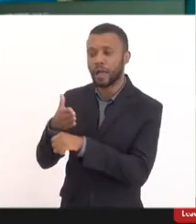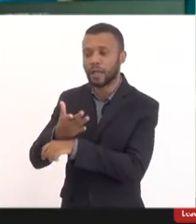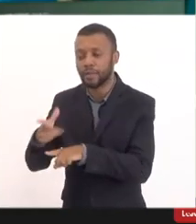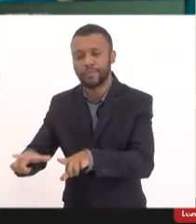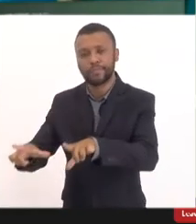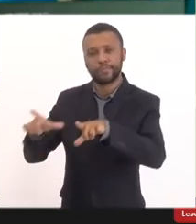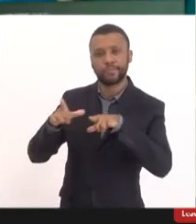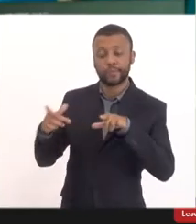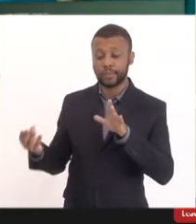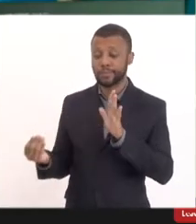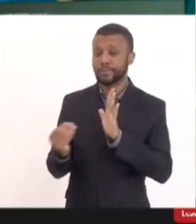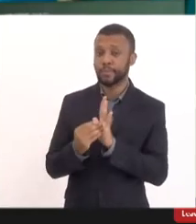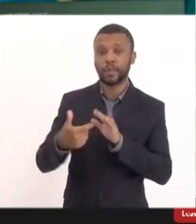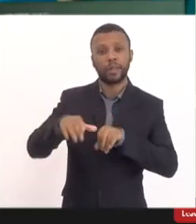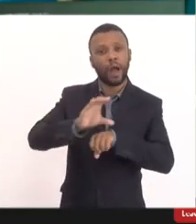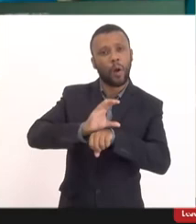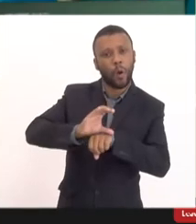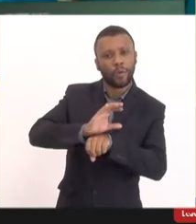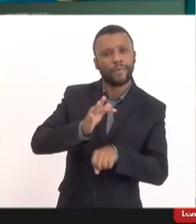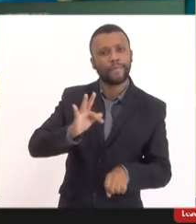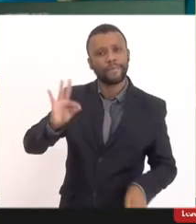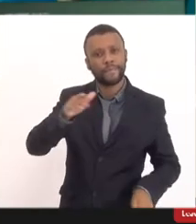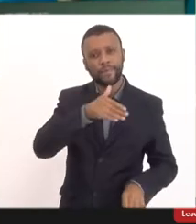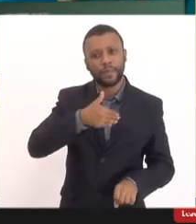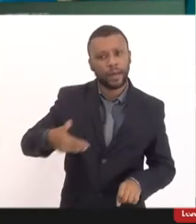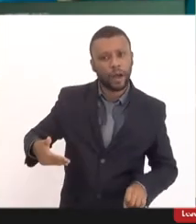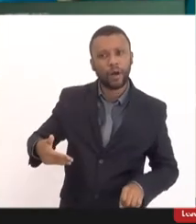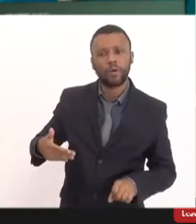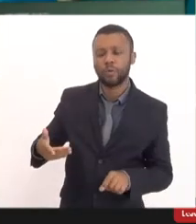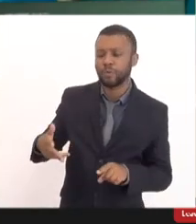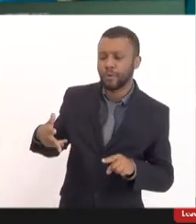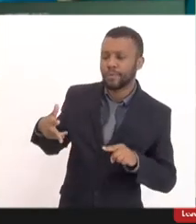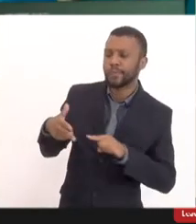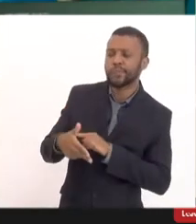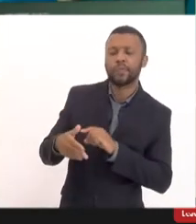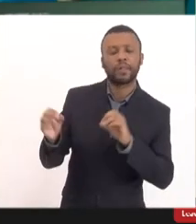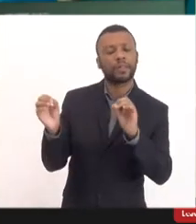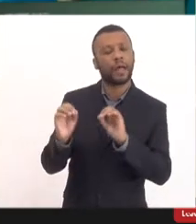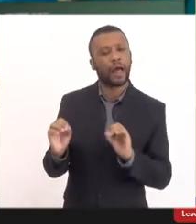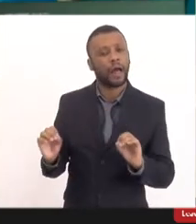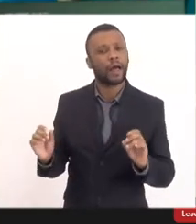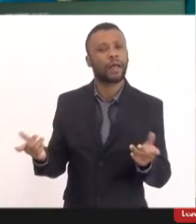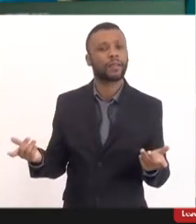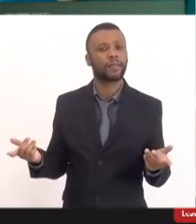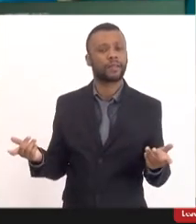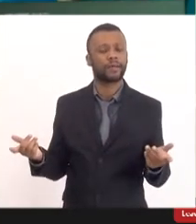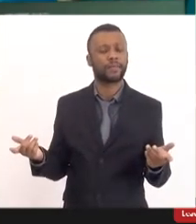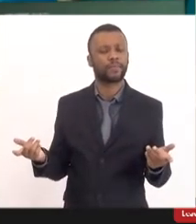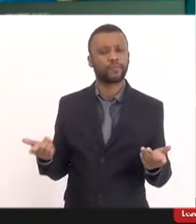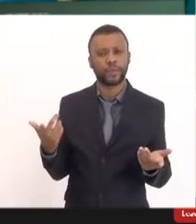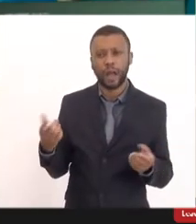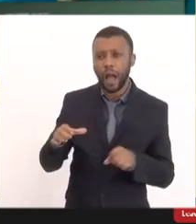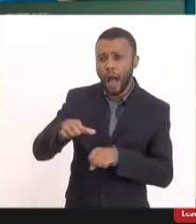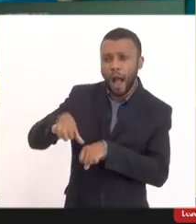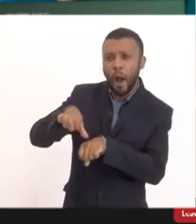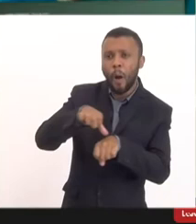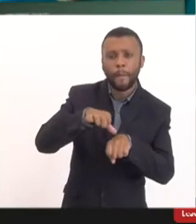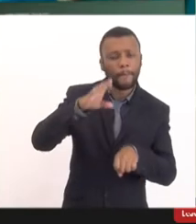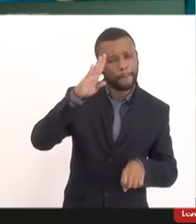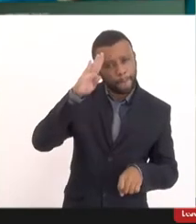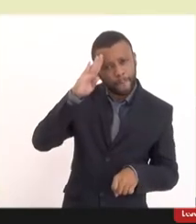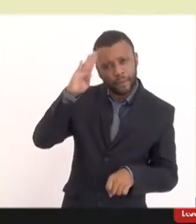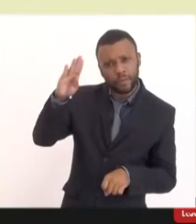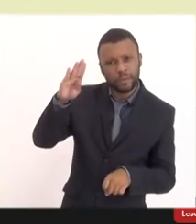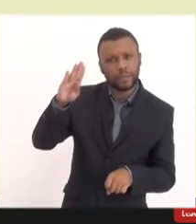Constituição Federal isso é um bem ali inável da criança então assim quando você vê as coisas que estão acontecendo a Ômicron principalmente a